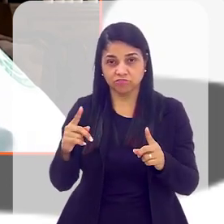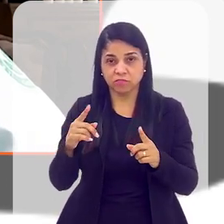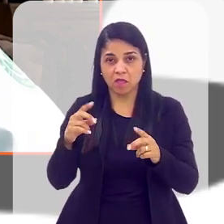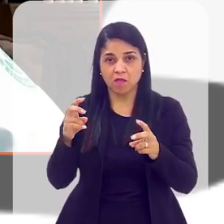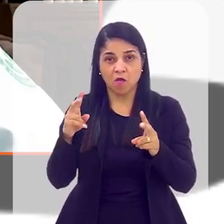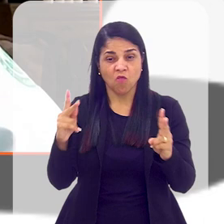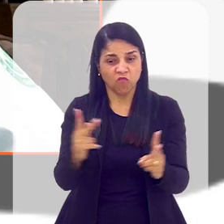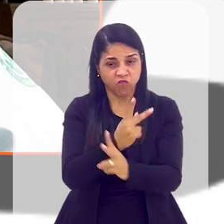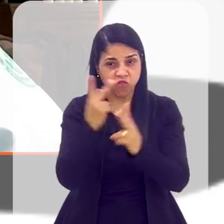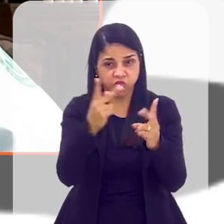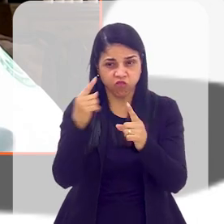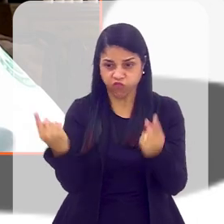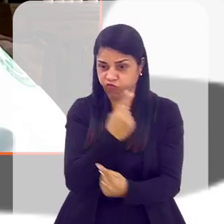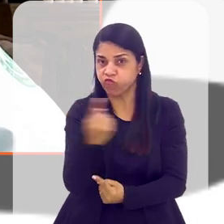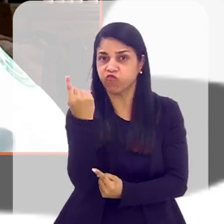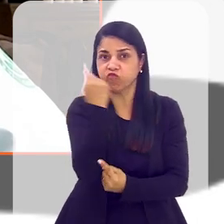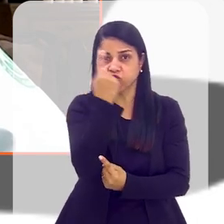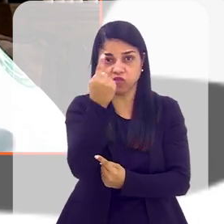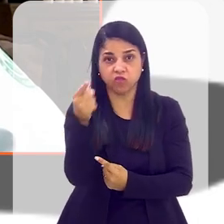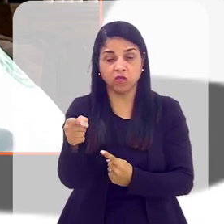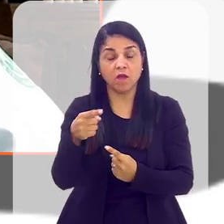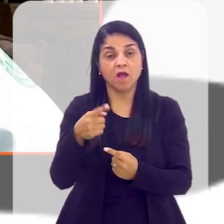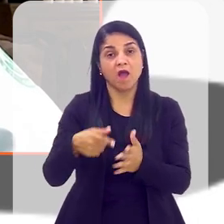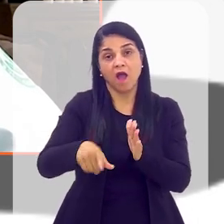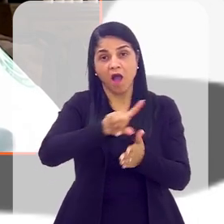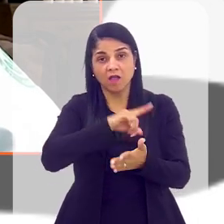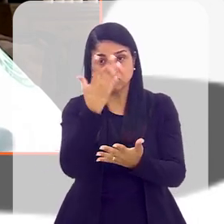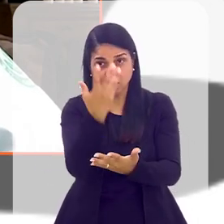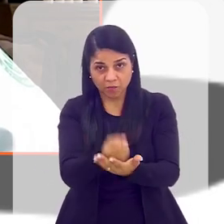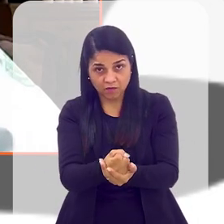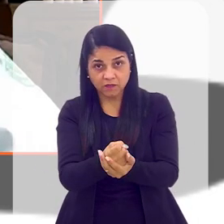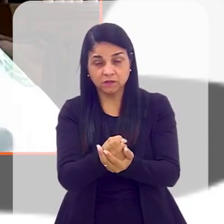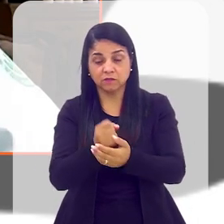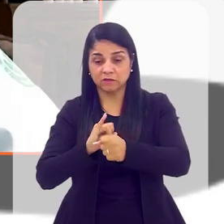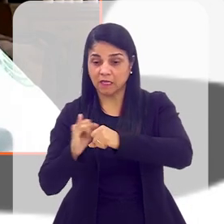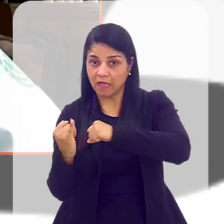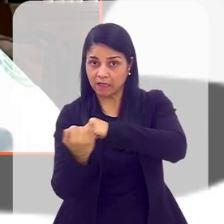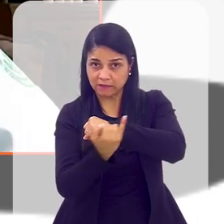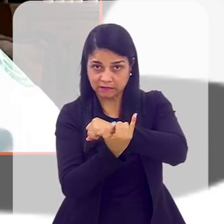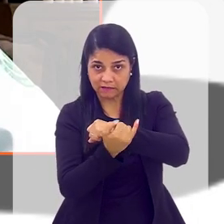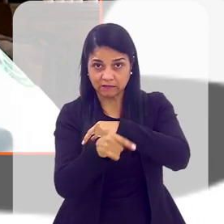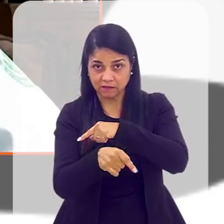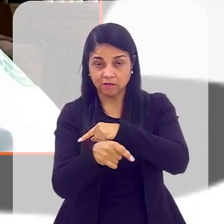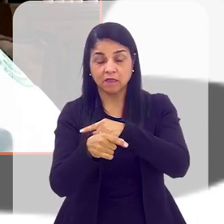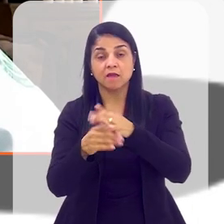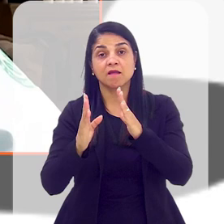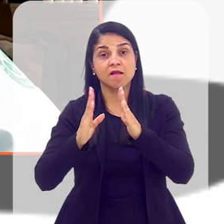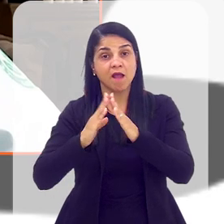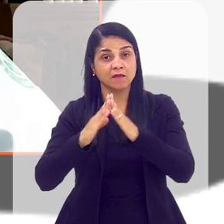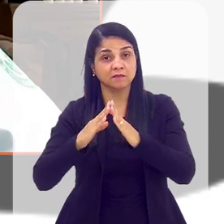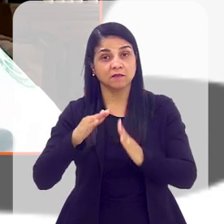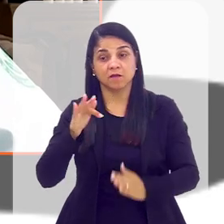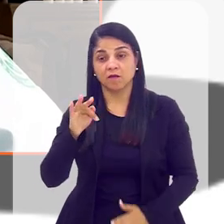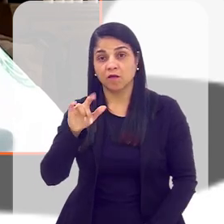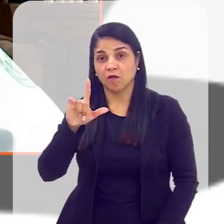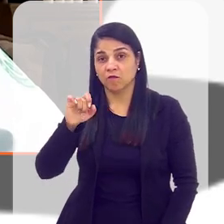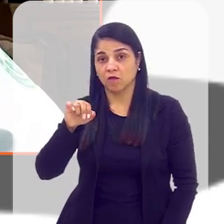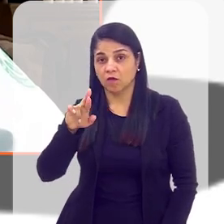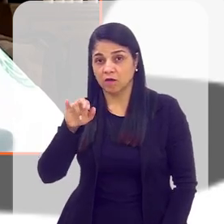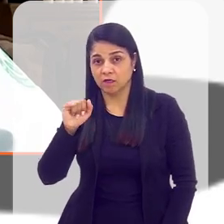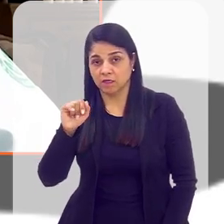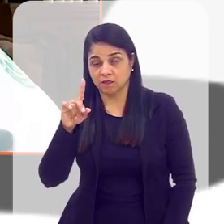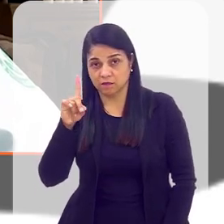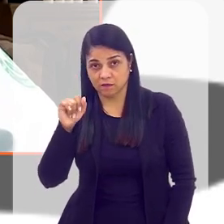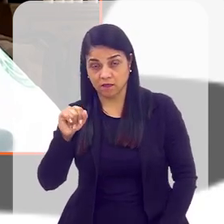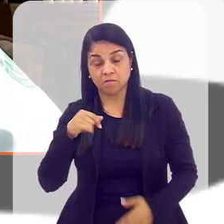furacões. Até antes, a gente tem essa aprovação, a única maneira de construir na Flórida casas, elas são